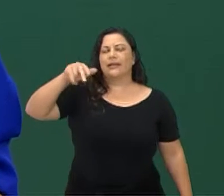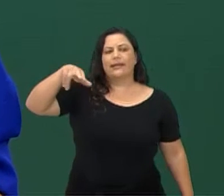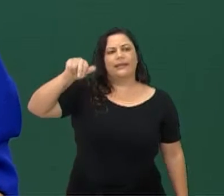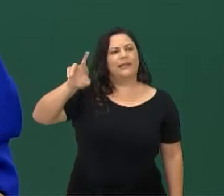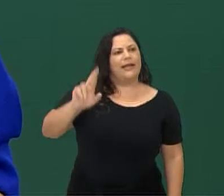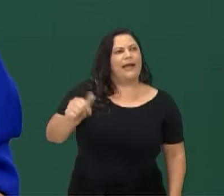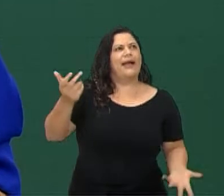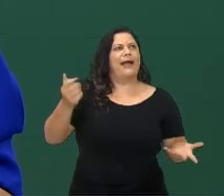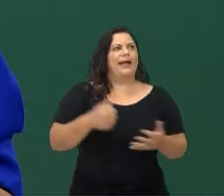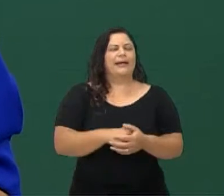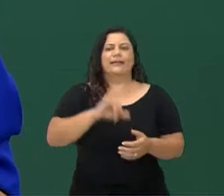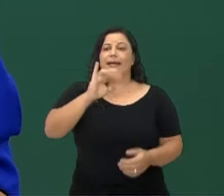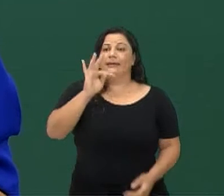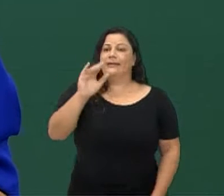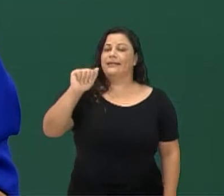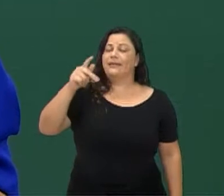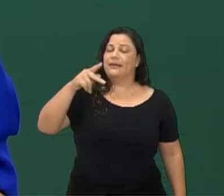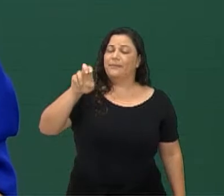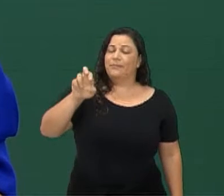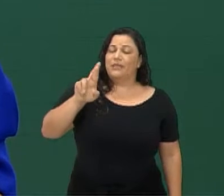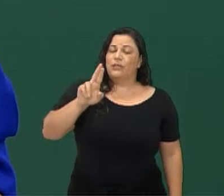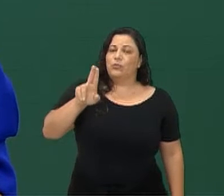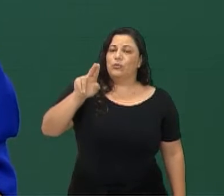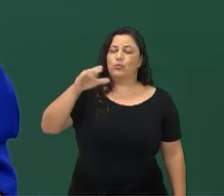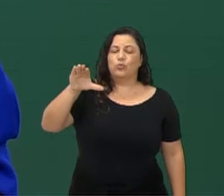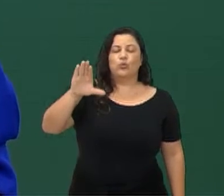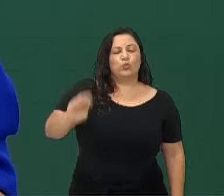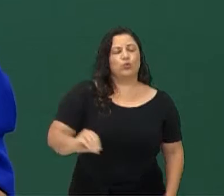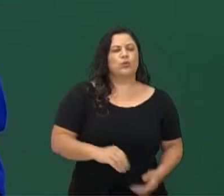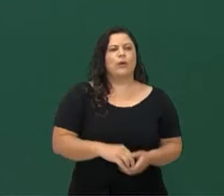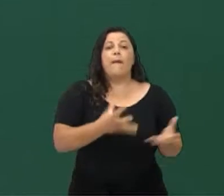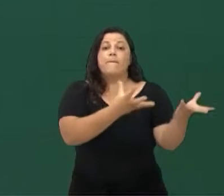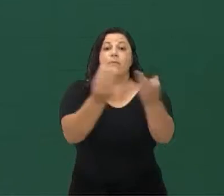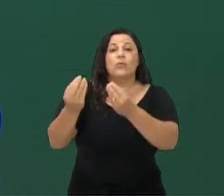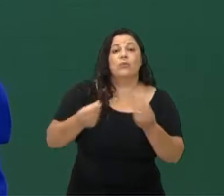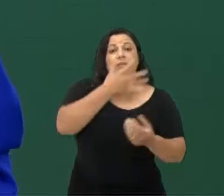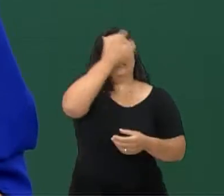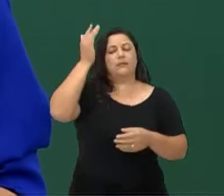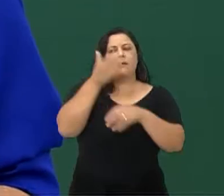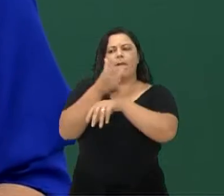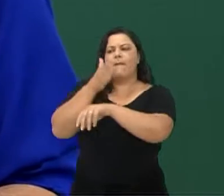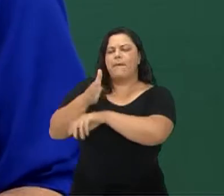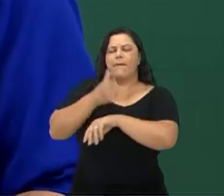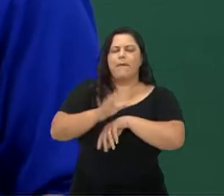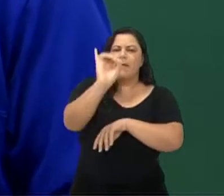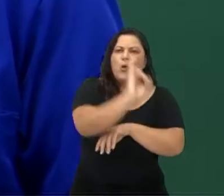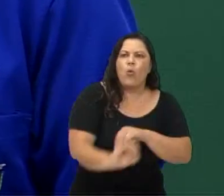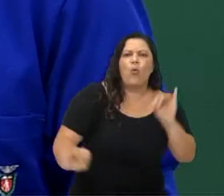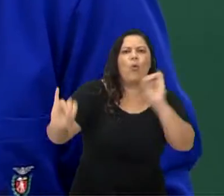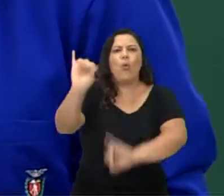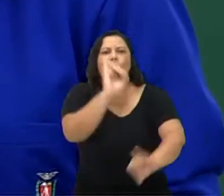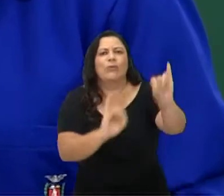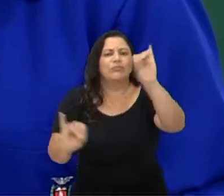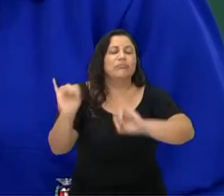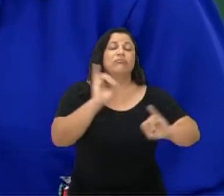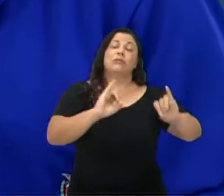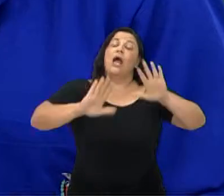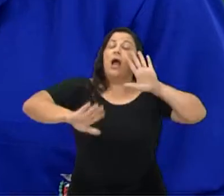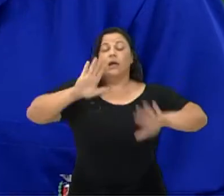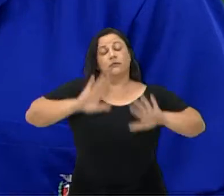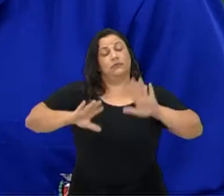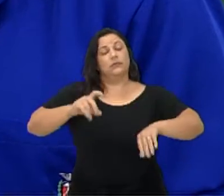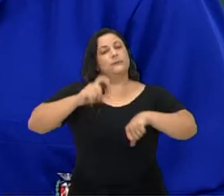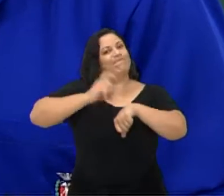de Itaperu Sul. Muita gente participando, pedindo o seu oi. Talvez não dê para a gente falar oi para todo mundo, né?